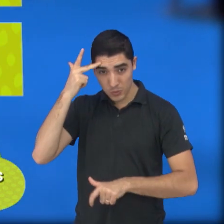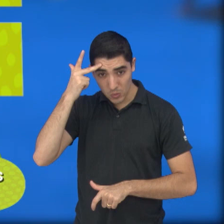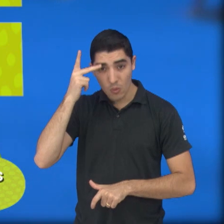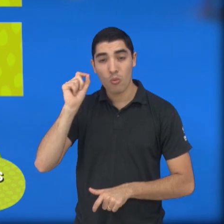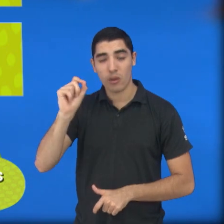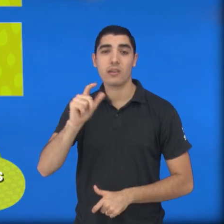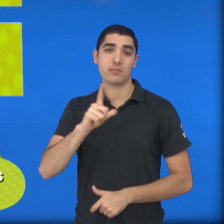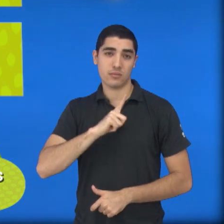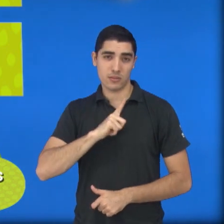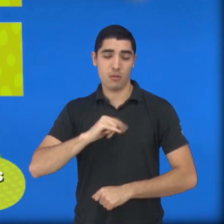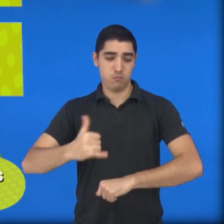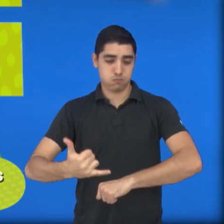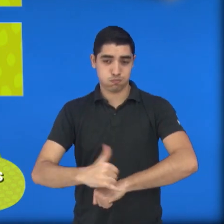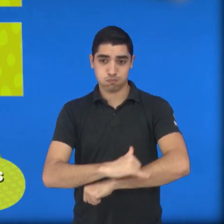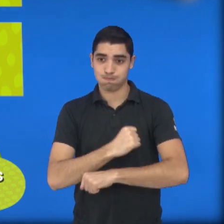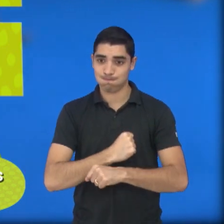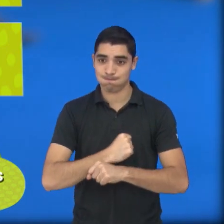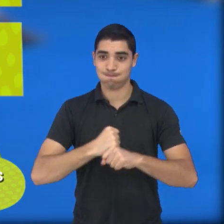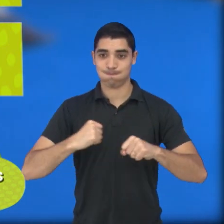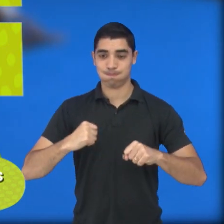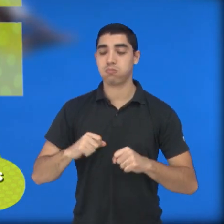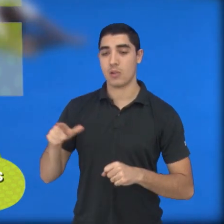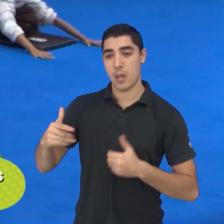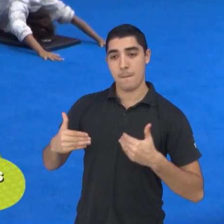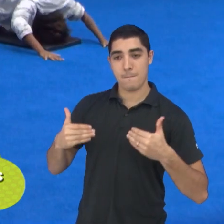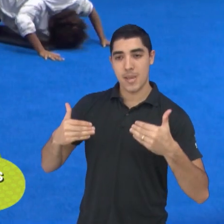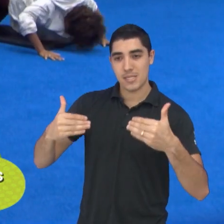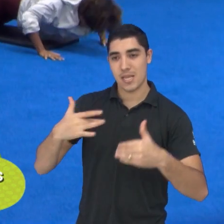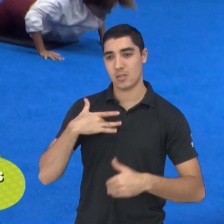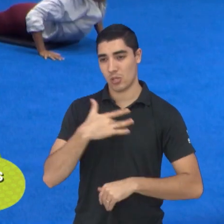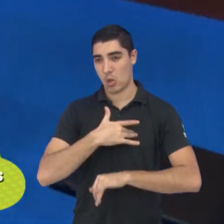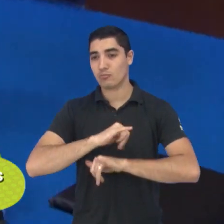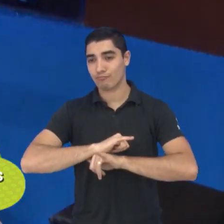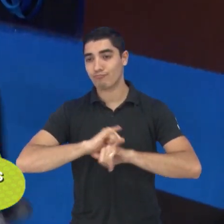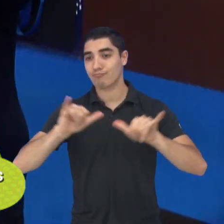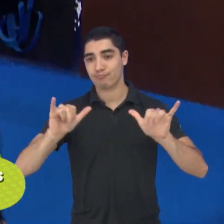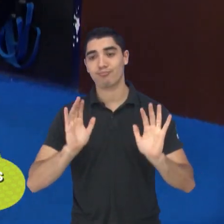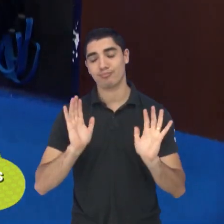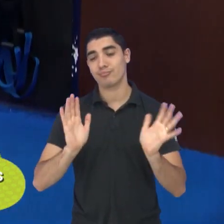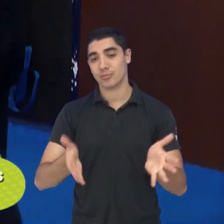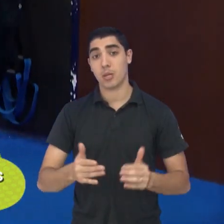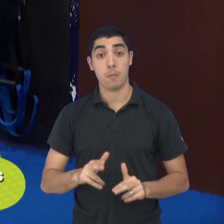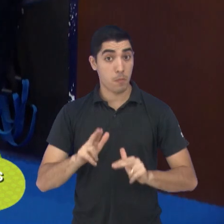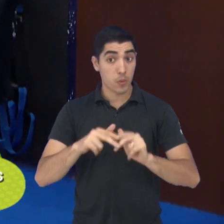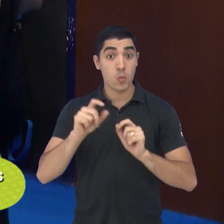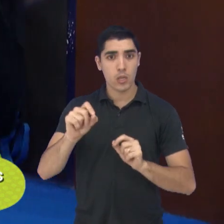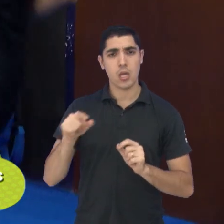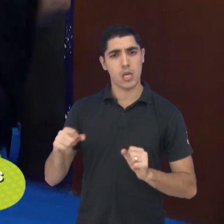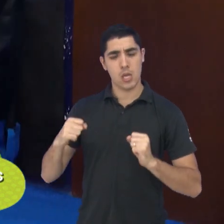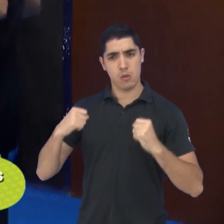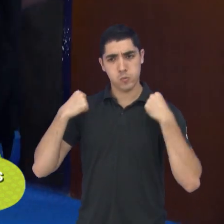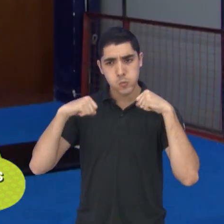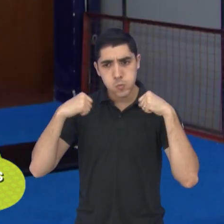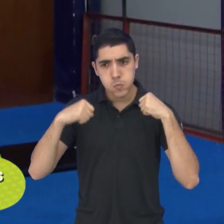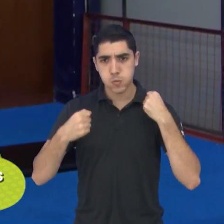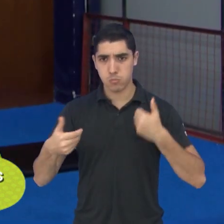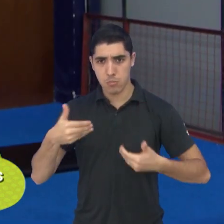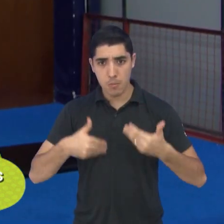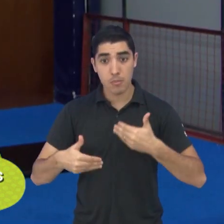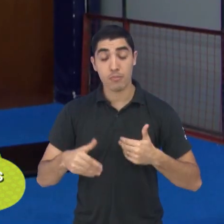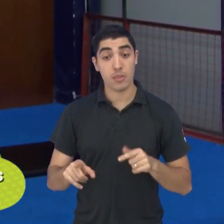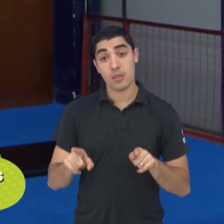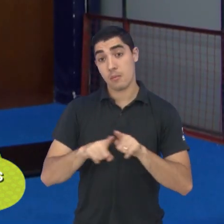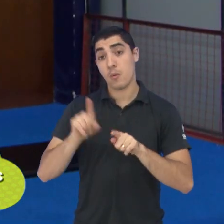com a obesidade, de acordo com o Ministério da Saúde. Por isso, além da prática de uma atividade física, o